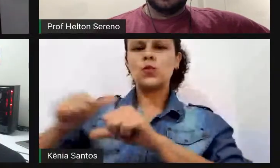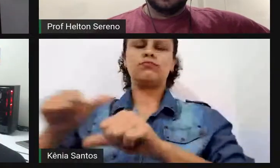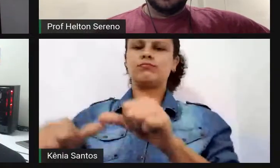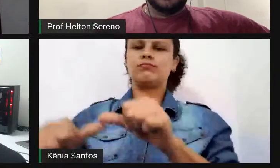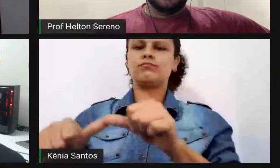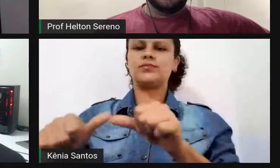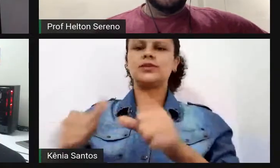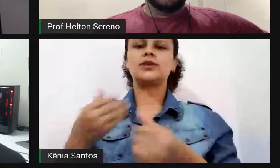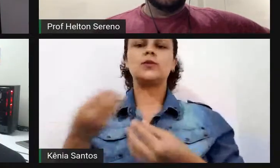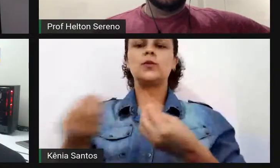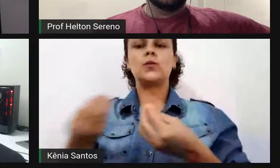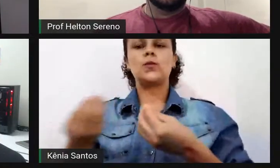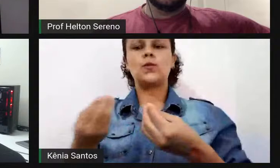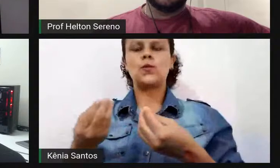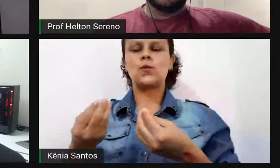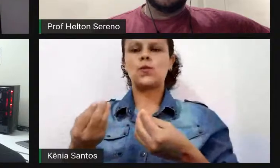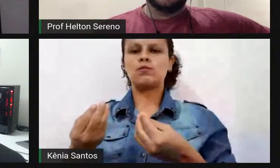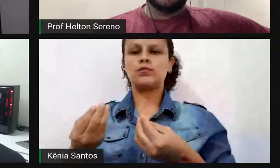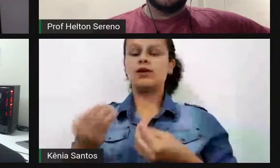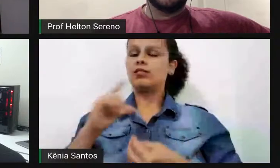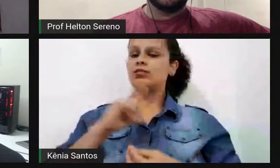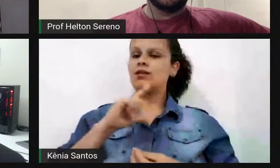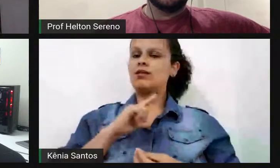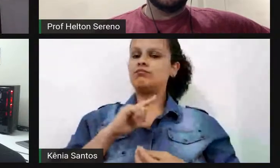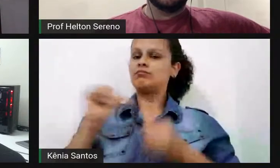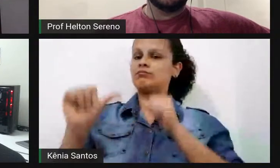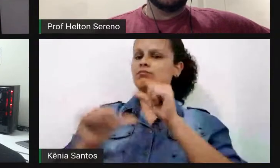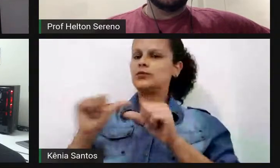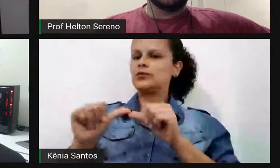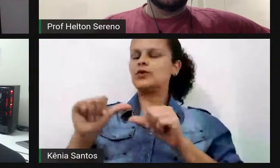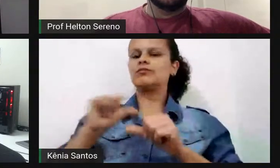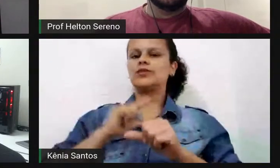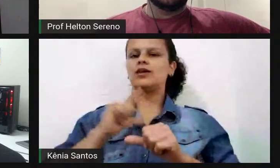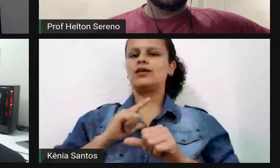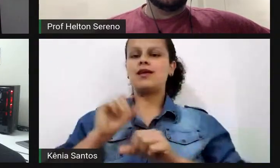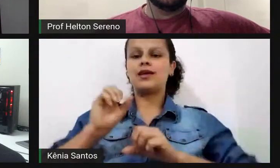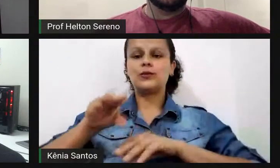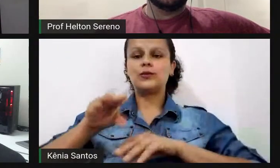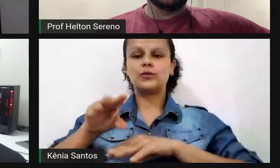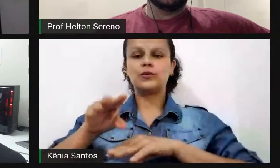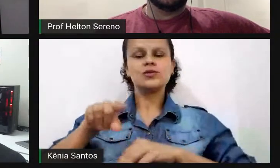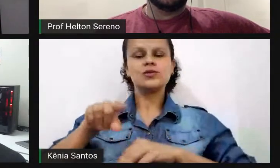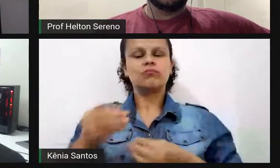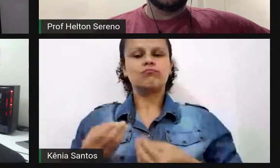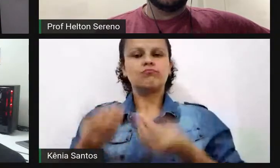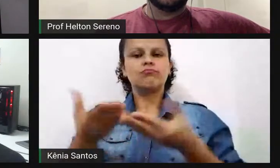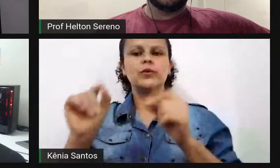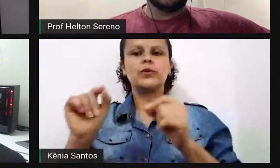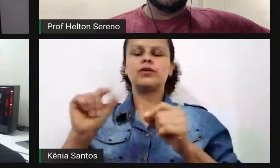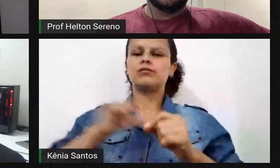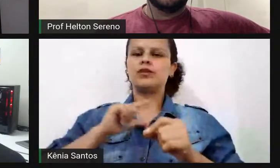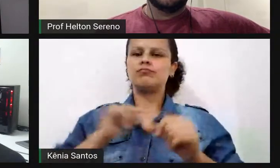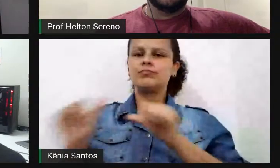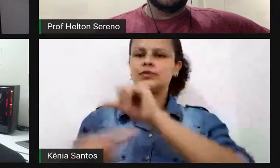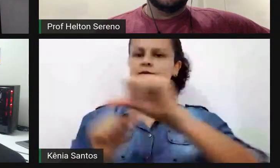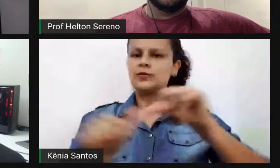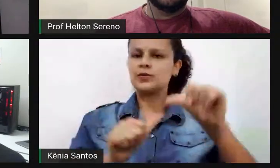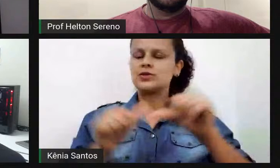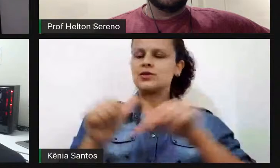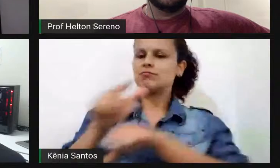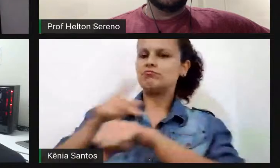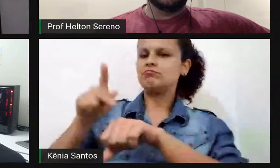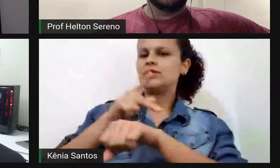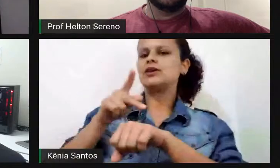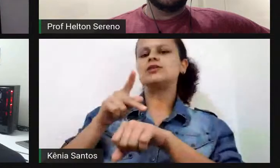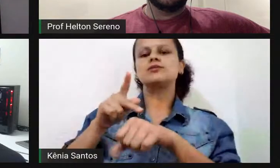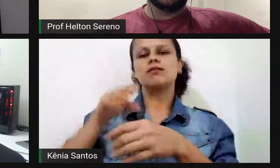se tornou o principal veículo de transformação social e econômica do país, né? E por conta disso,